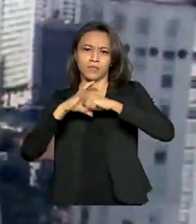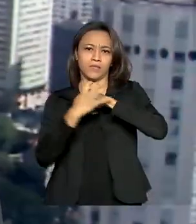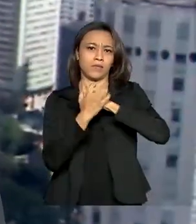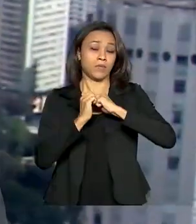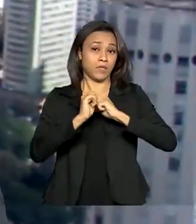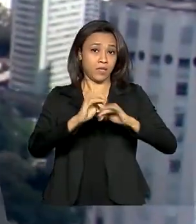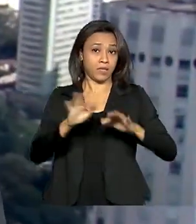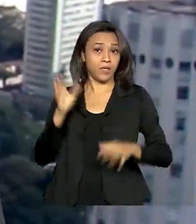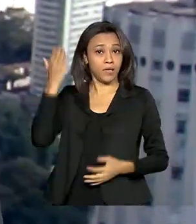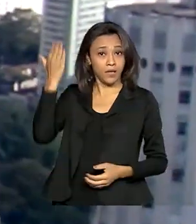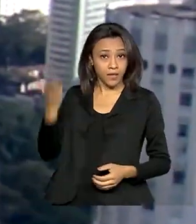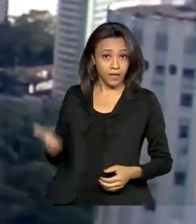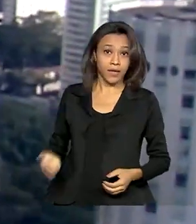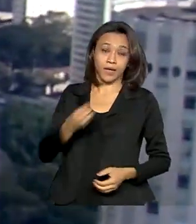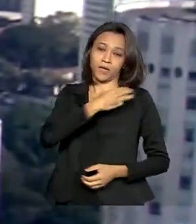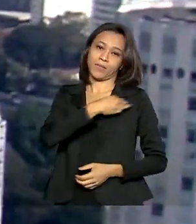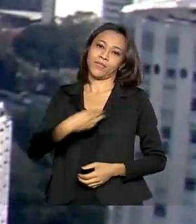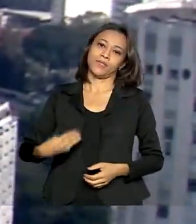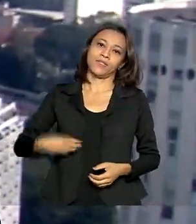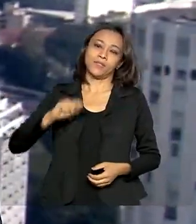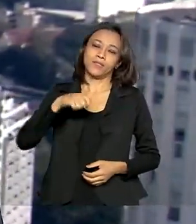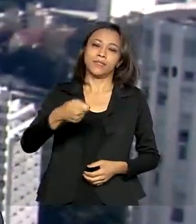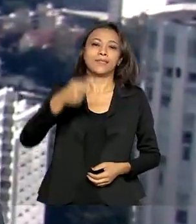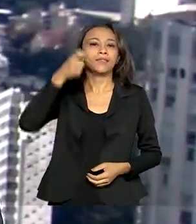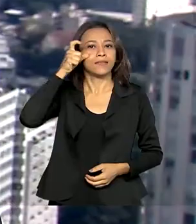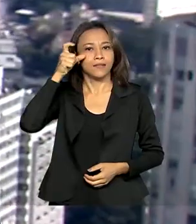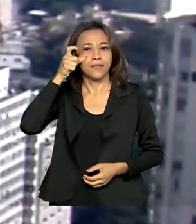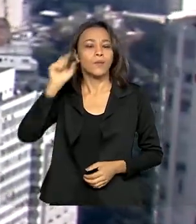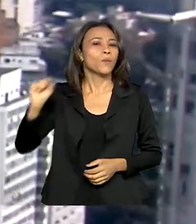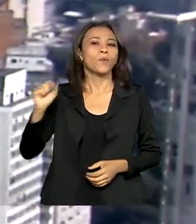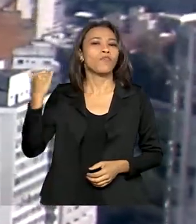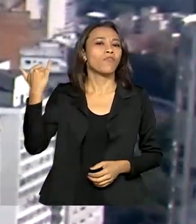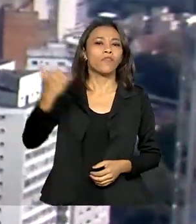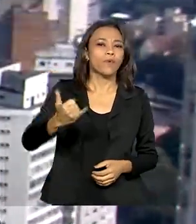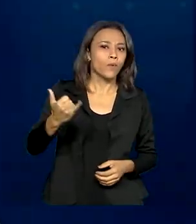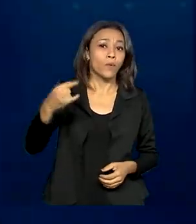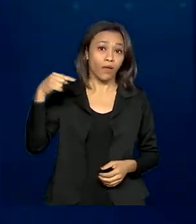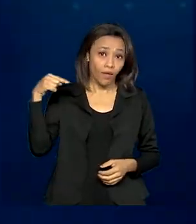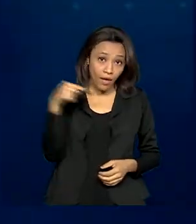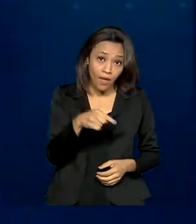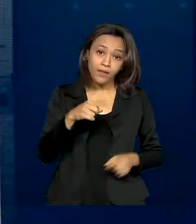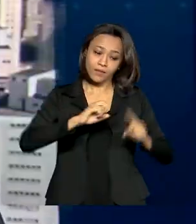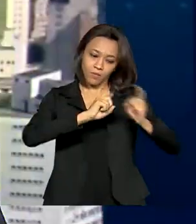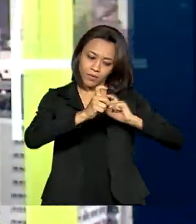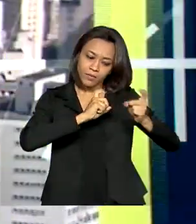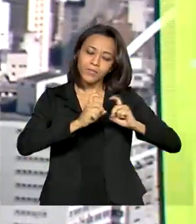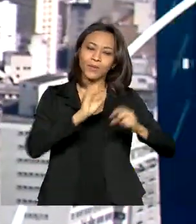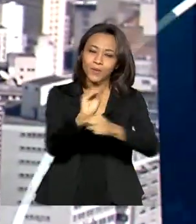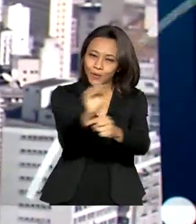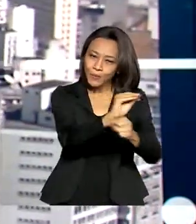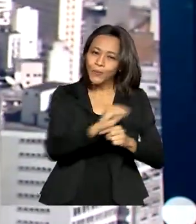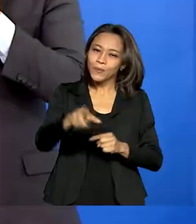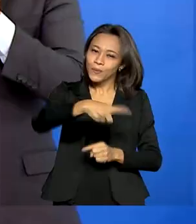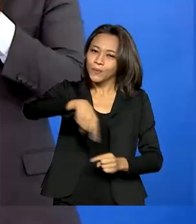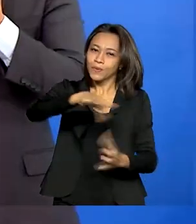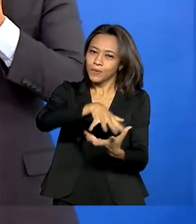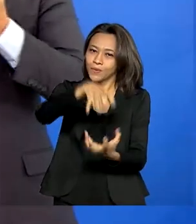ministra da Mulher, da Família e dos Direitos Humanos, Damaris Alves, afirmou que essa é uma gestão que cuida dos idosos.